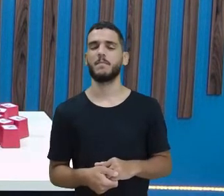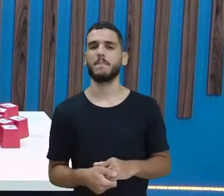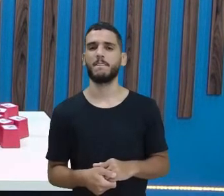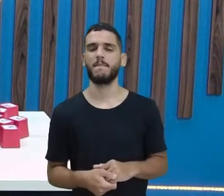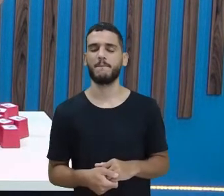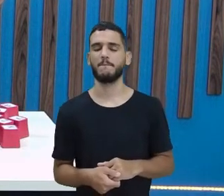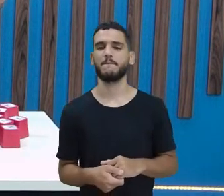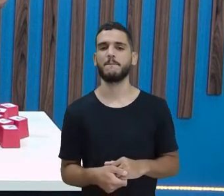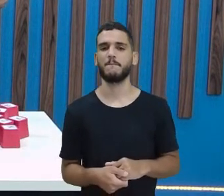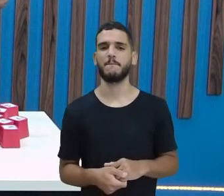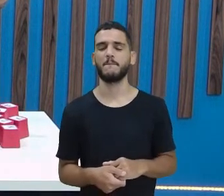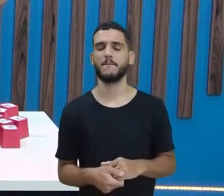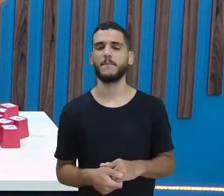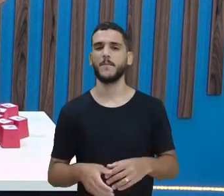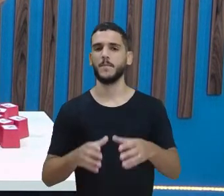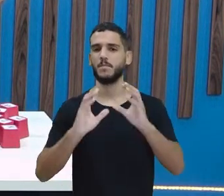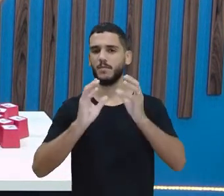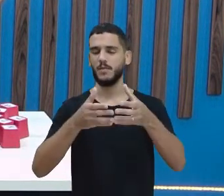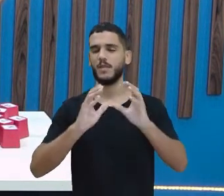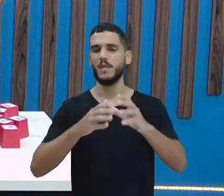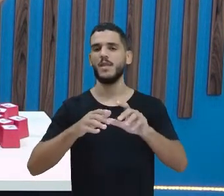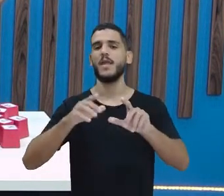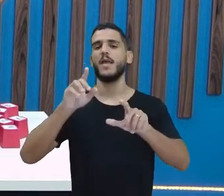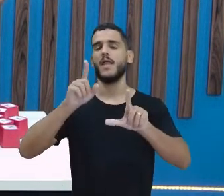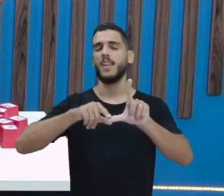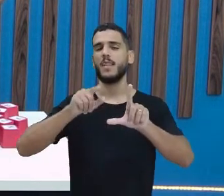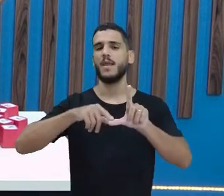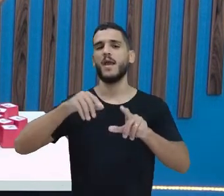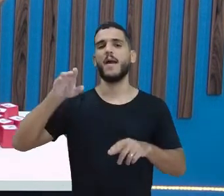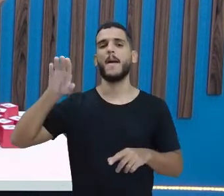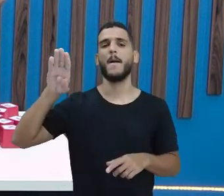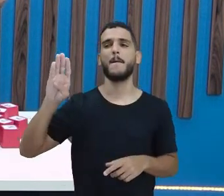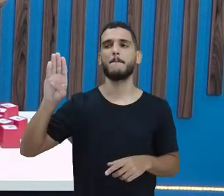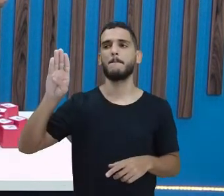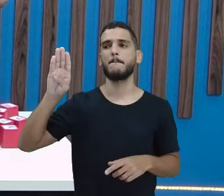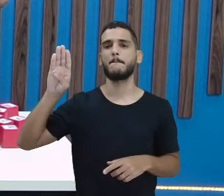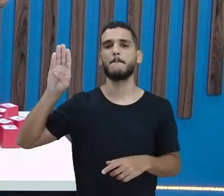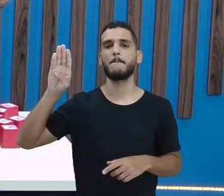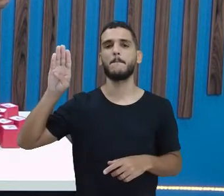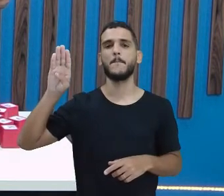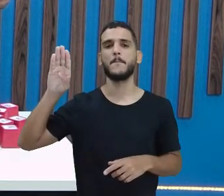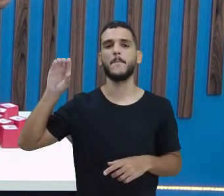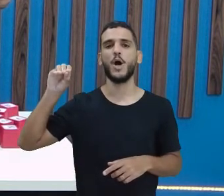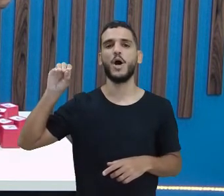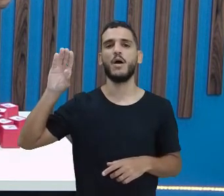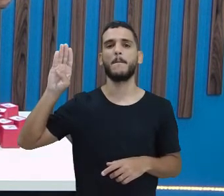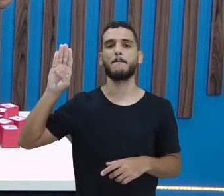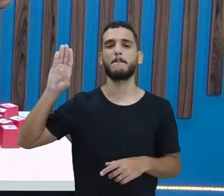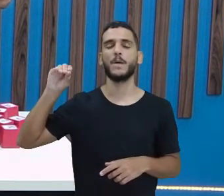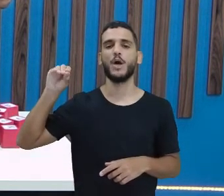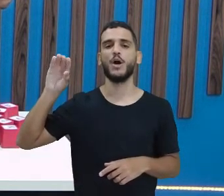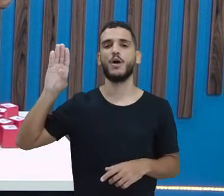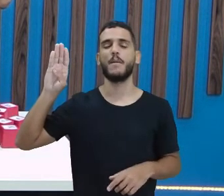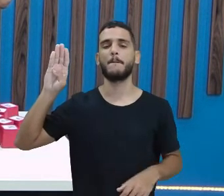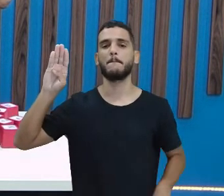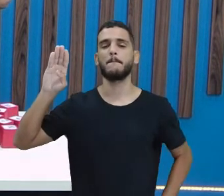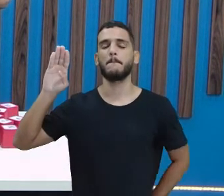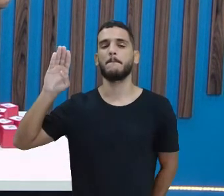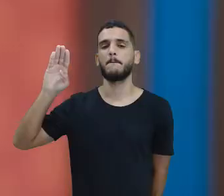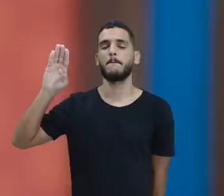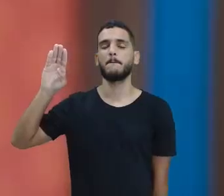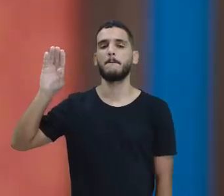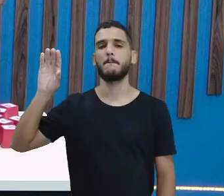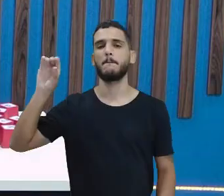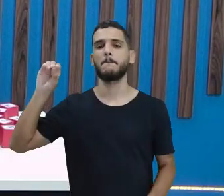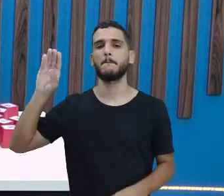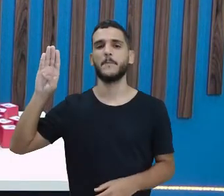quando eu falo bola, observa o movimento. B, B. Letra